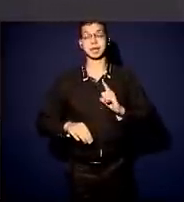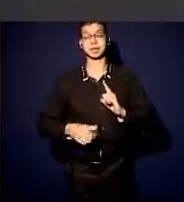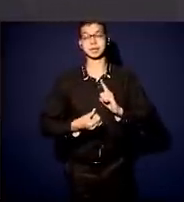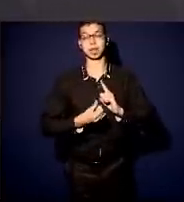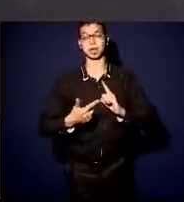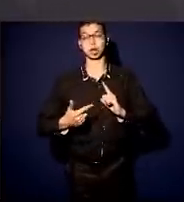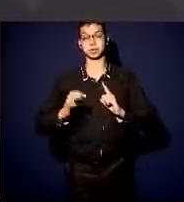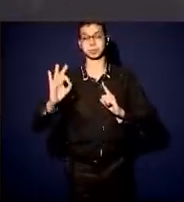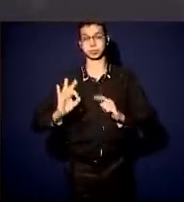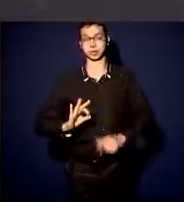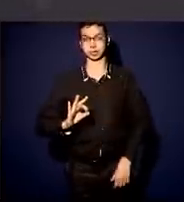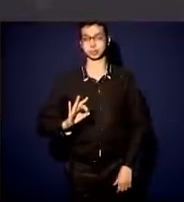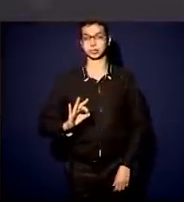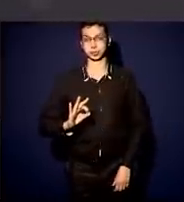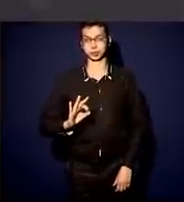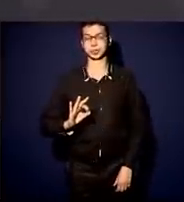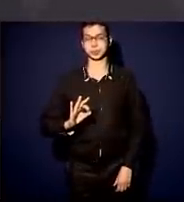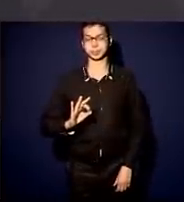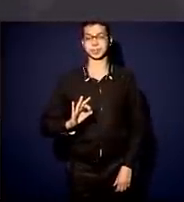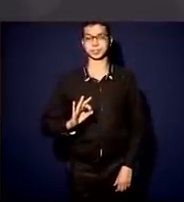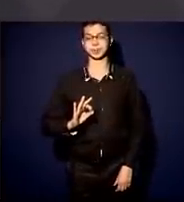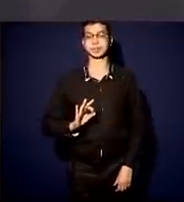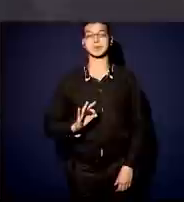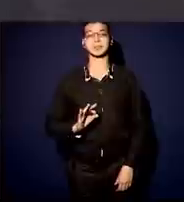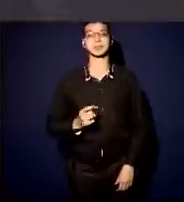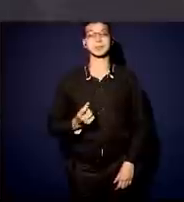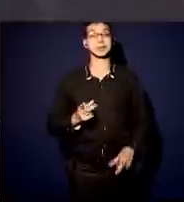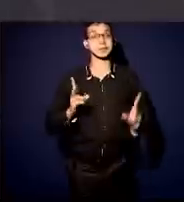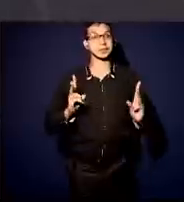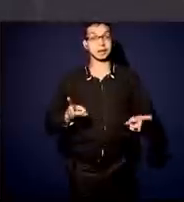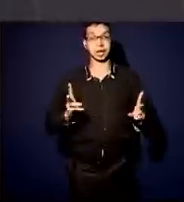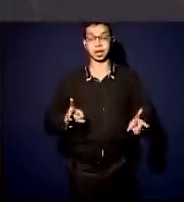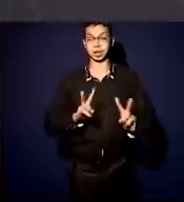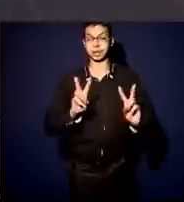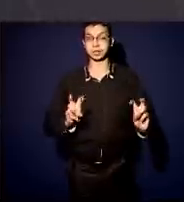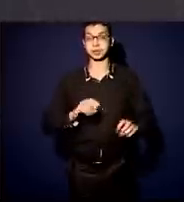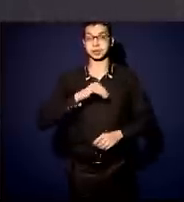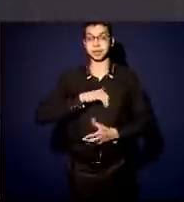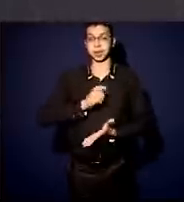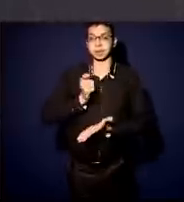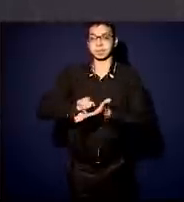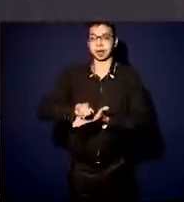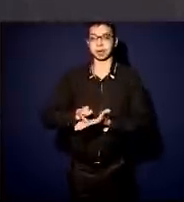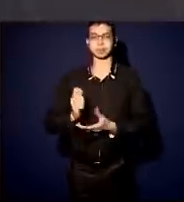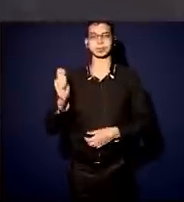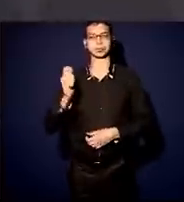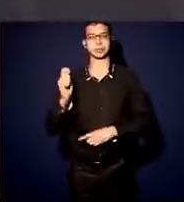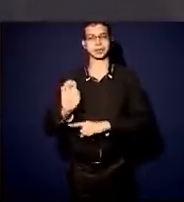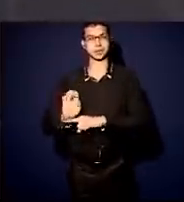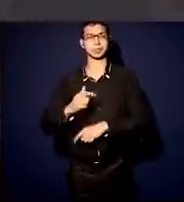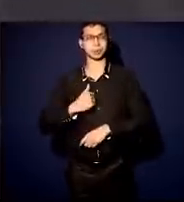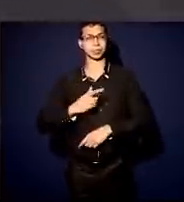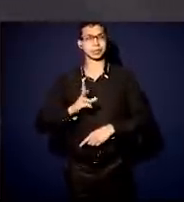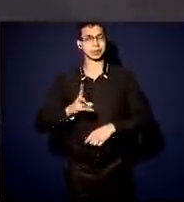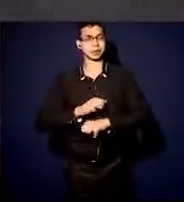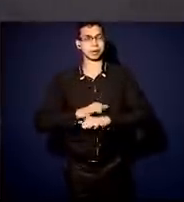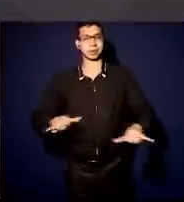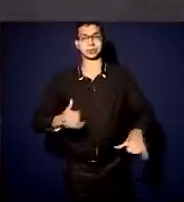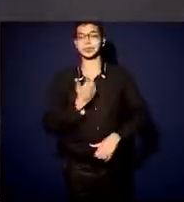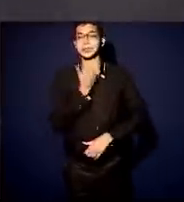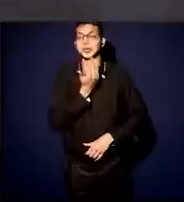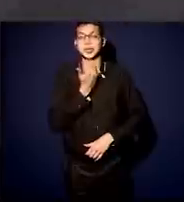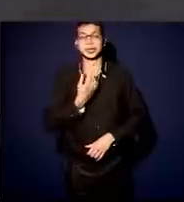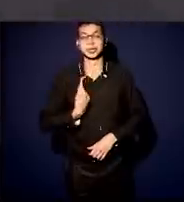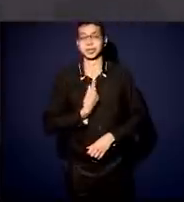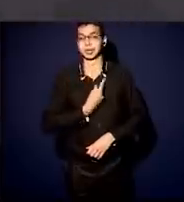da nossa receita consumida com folha de pagamento no Estado do Rio Grande do Sul. Então, eu dizia, olha, não vai adiantar a gente ficar